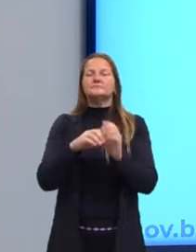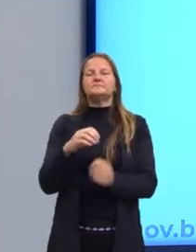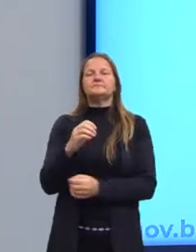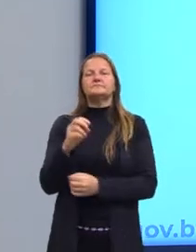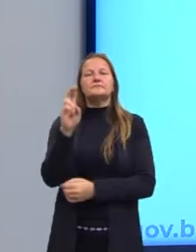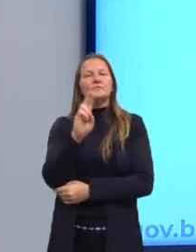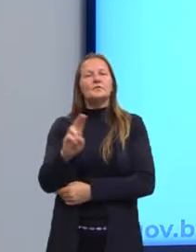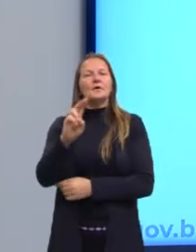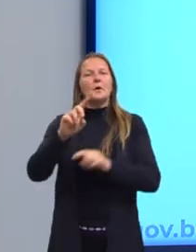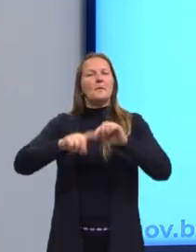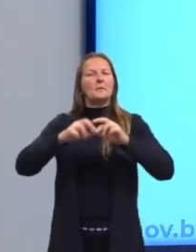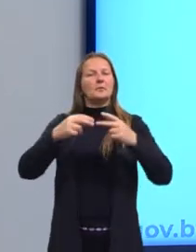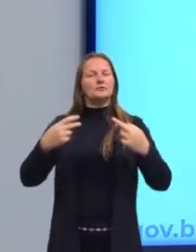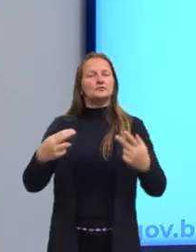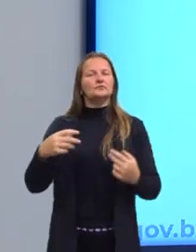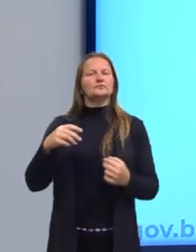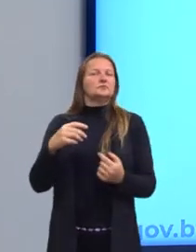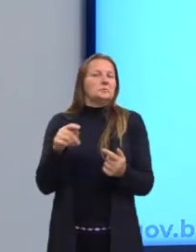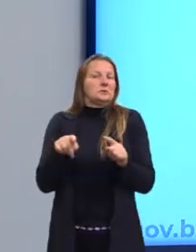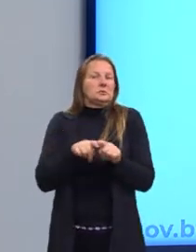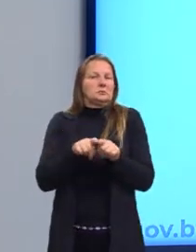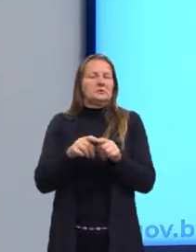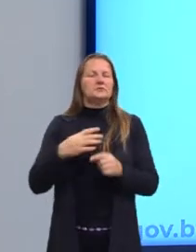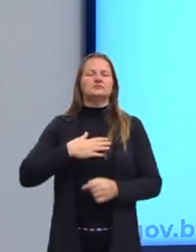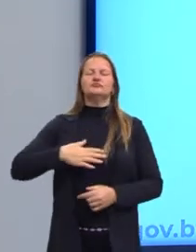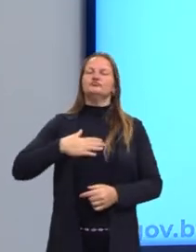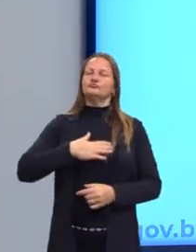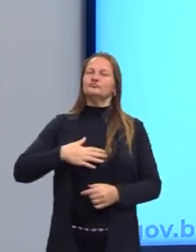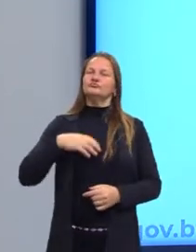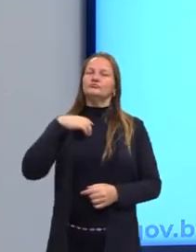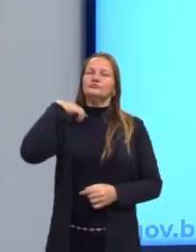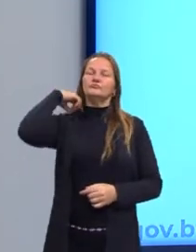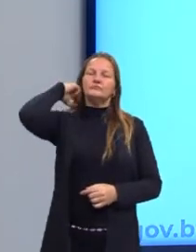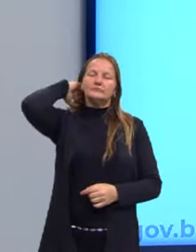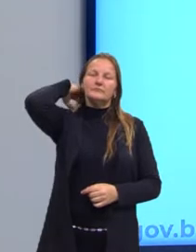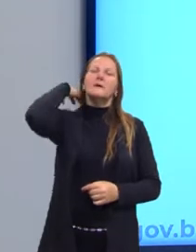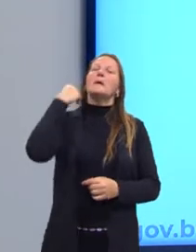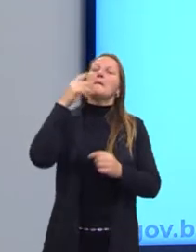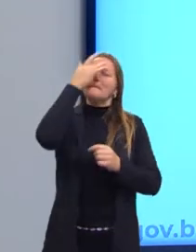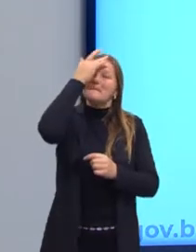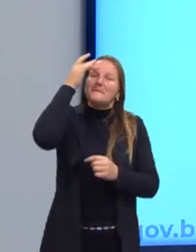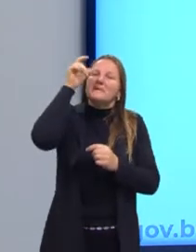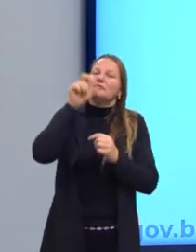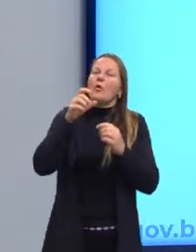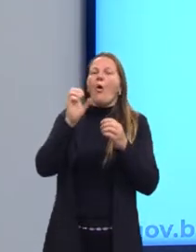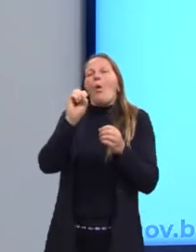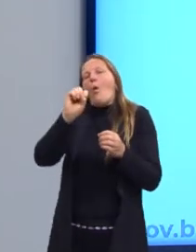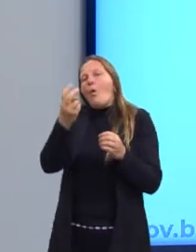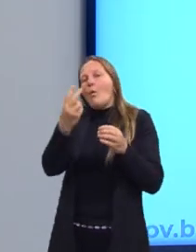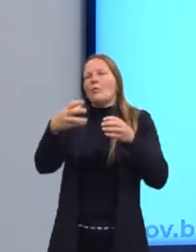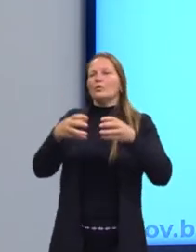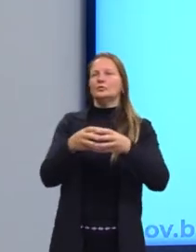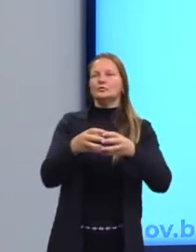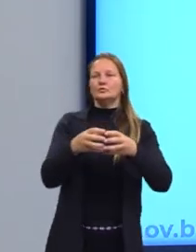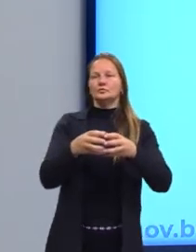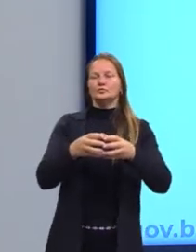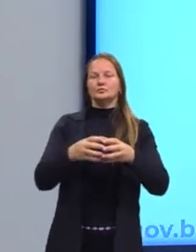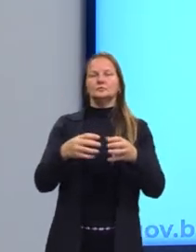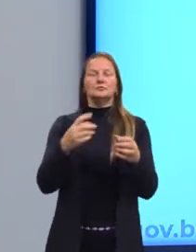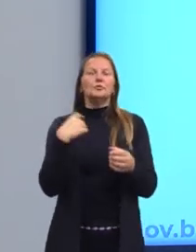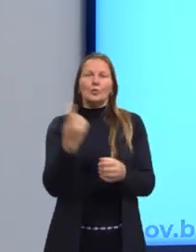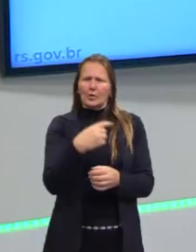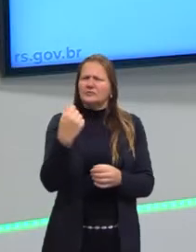de utilizar um produto ou serviço para satisfazer uma necessidade pessoal ou de um grupo. Então, via de regra, nós todos